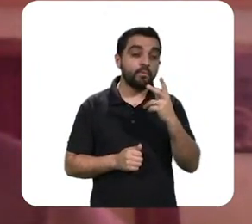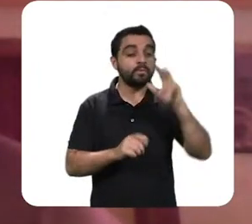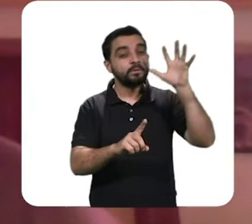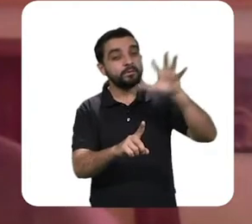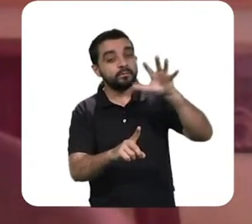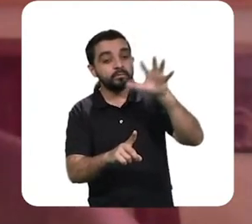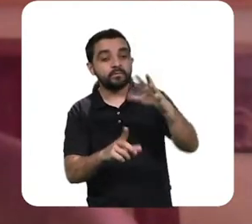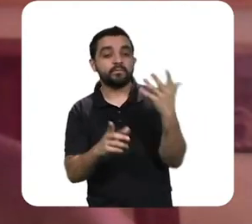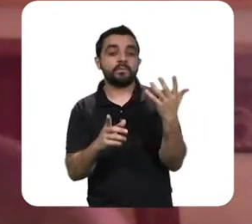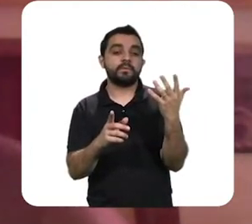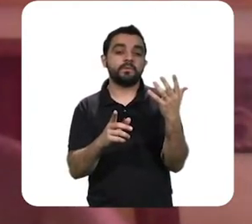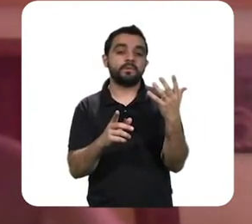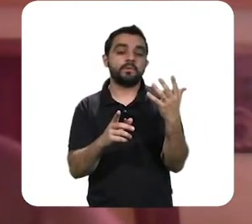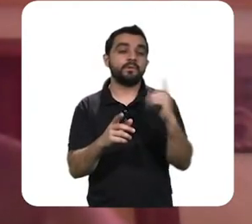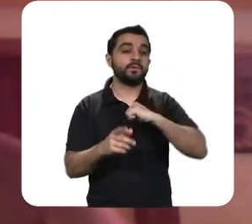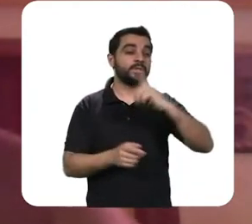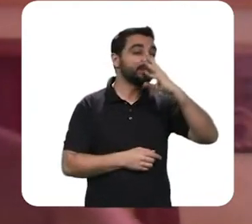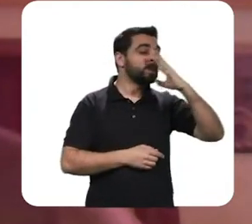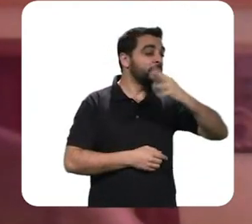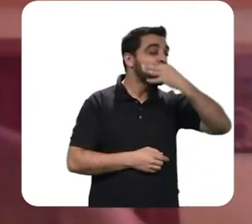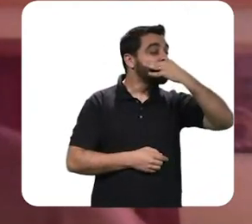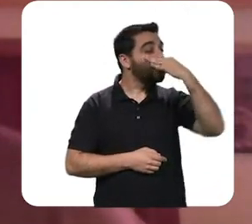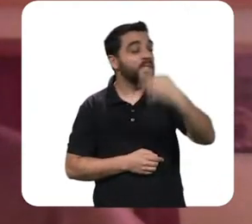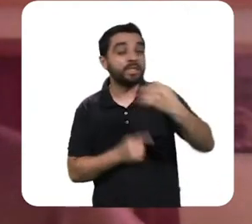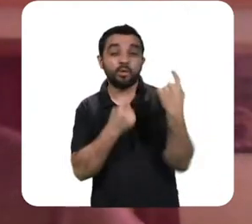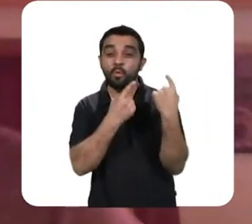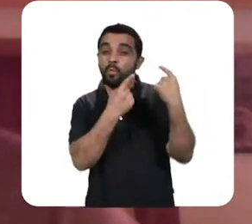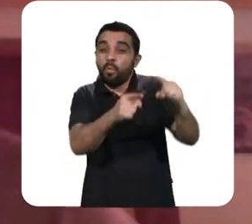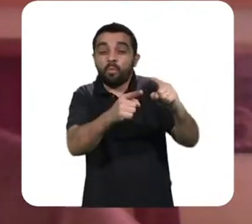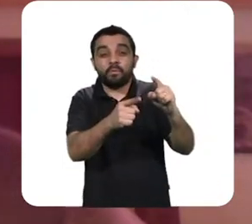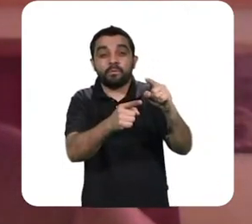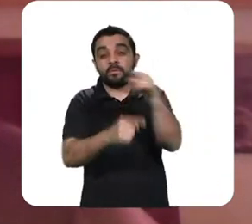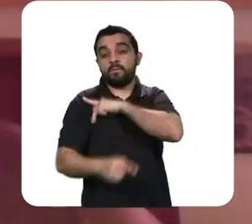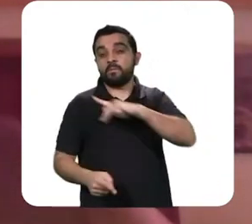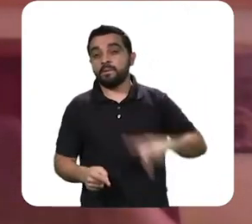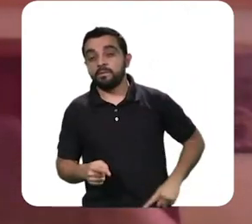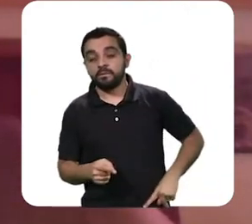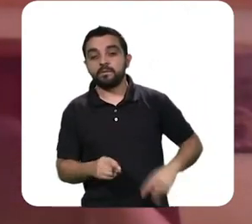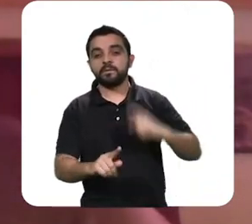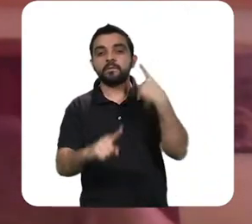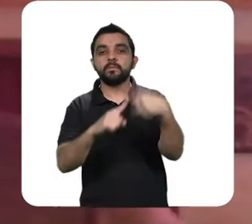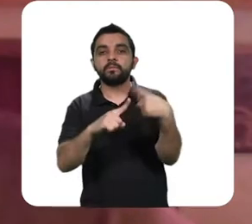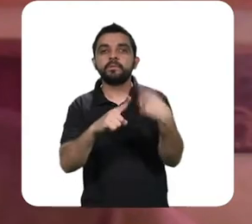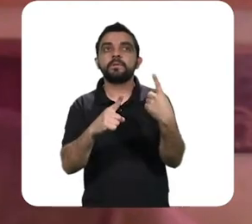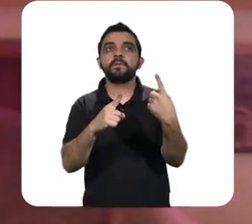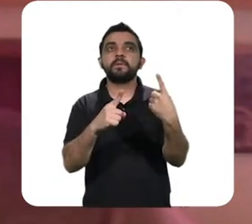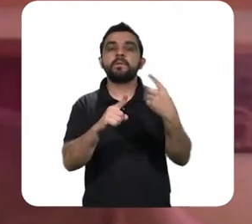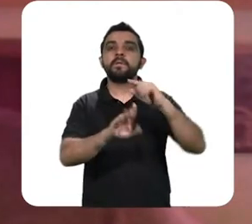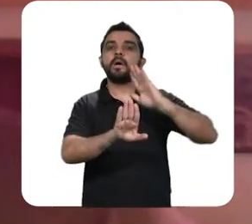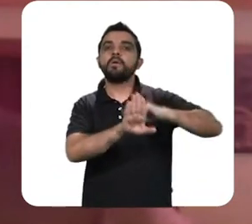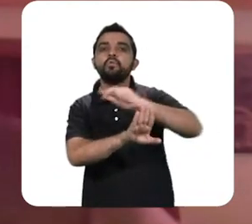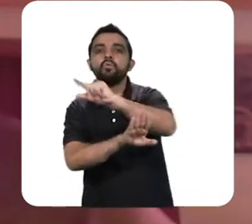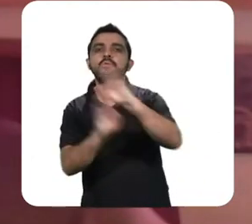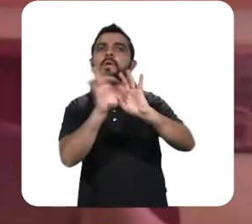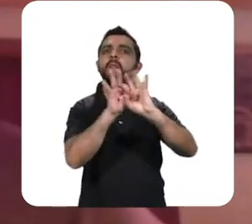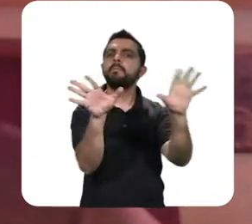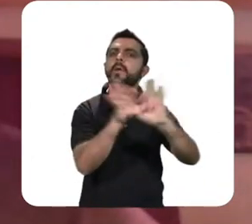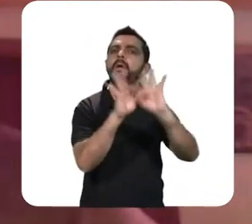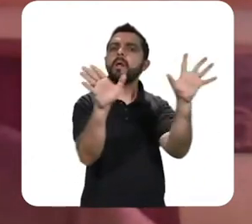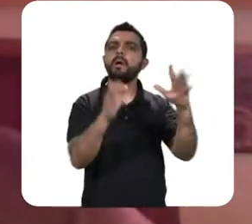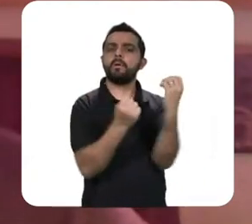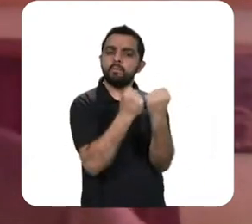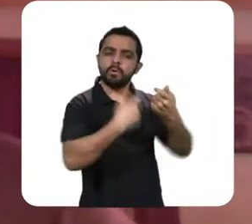combatido, denunciado, criticado, atacado na imprensa liberal, carregado de preconceitos